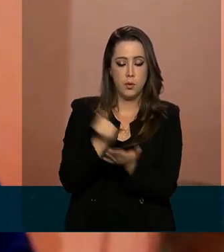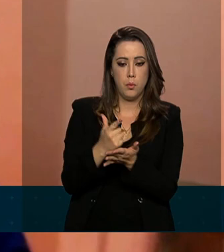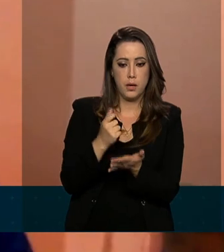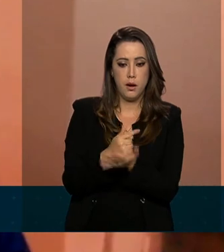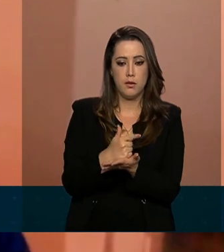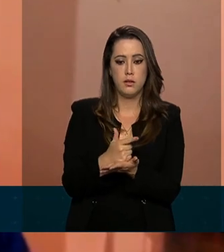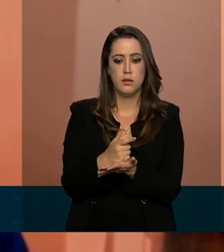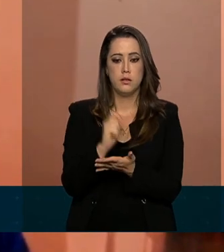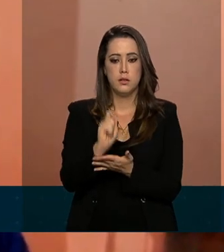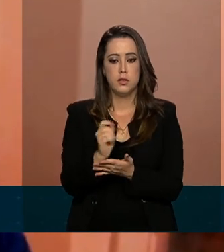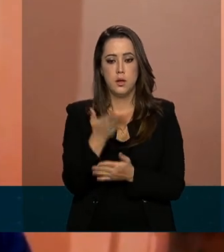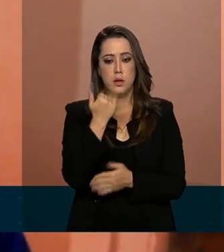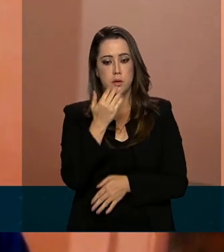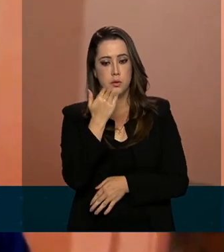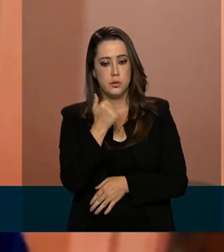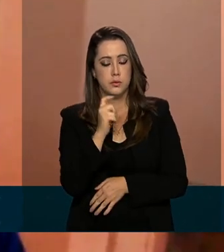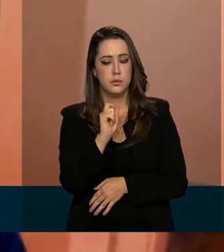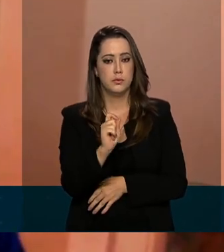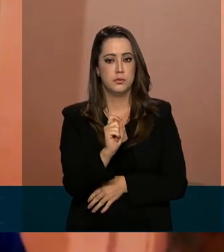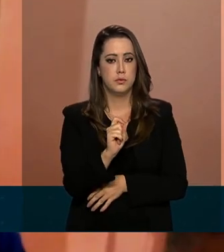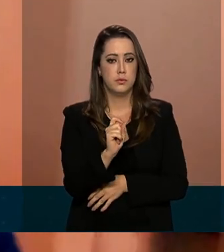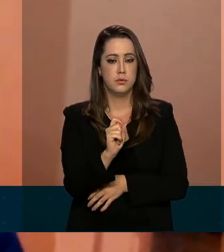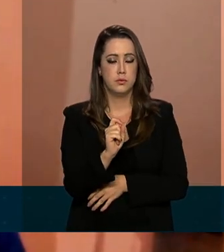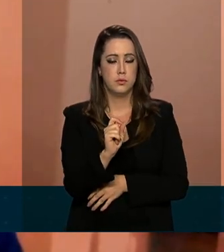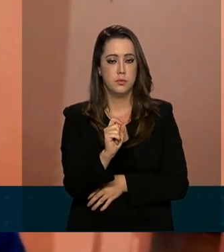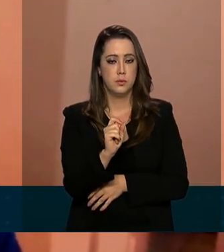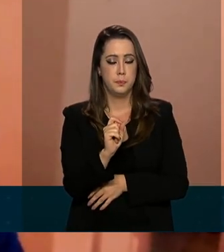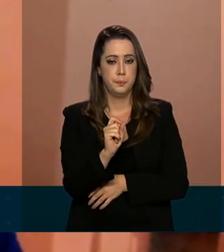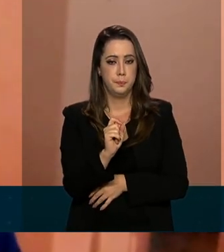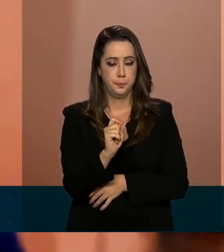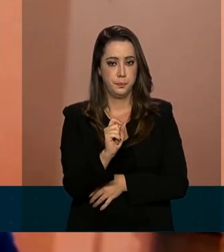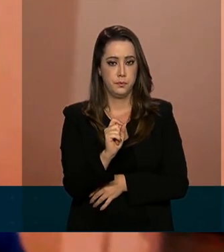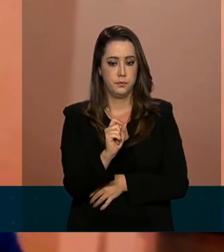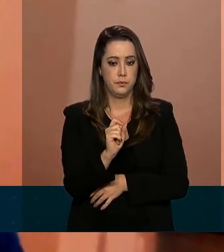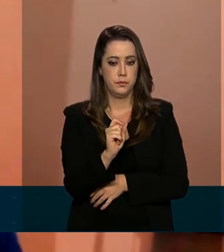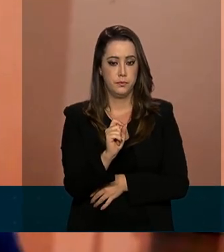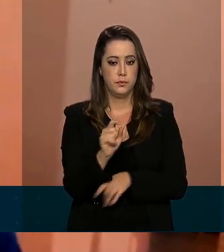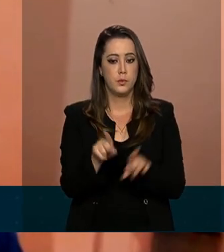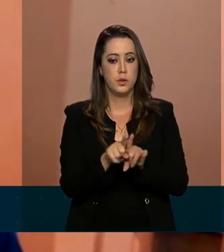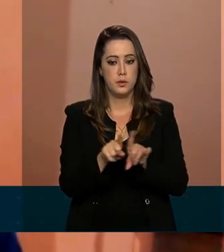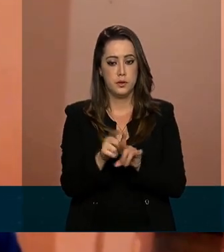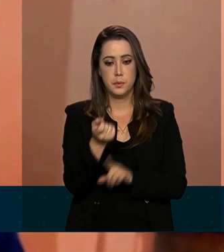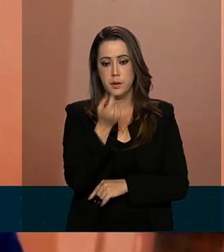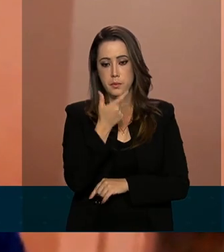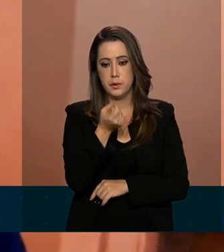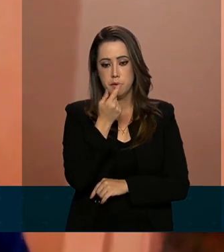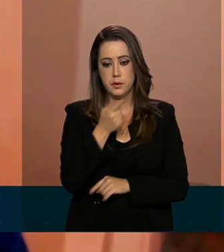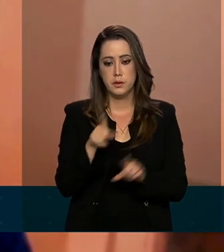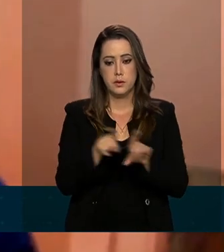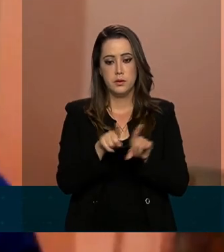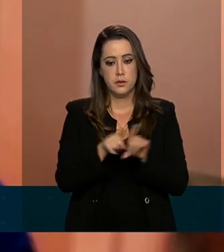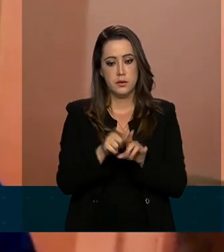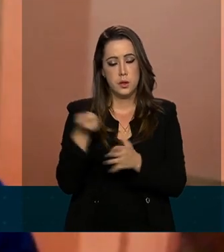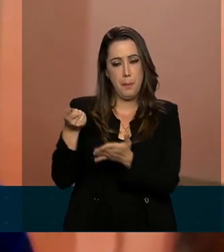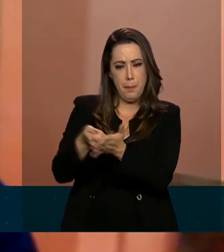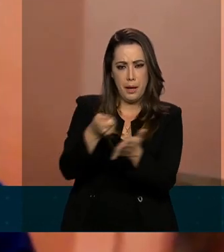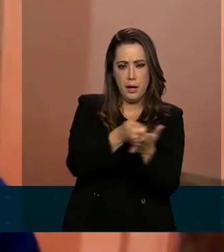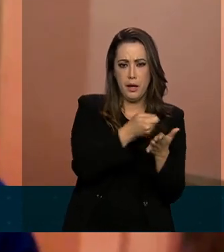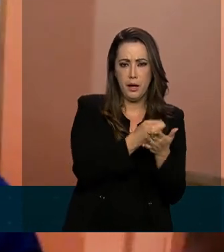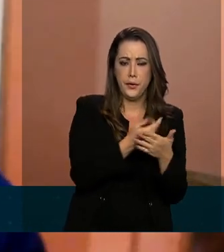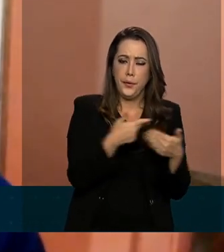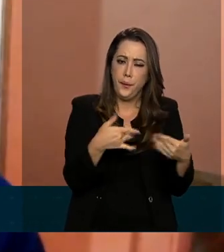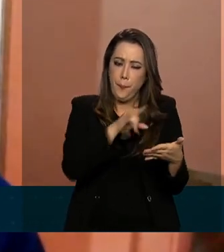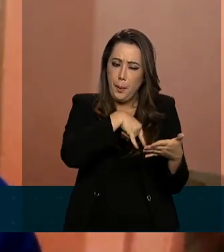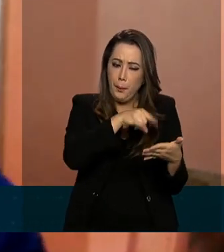alimento e remédios e também paguei aquelas